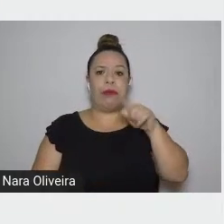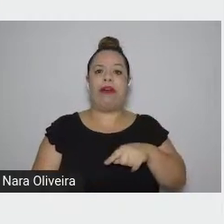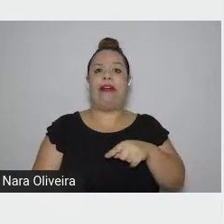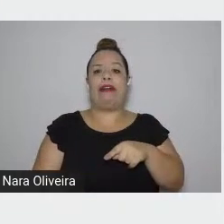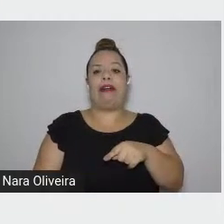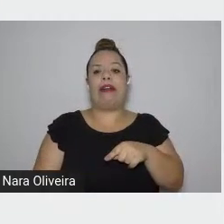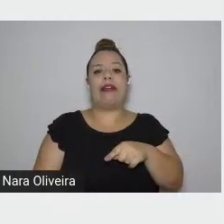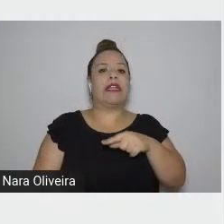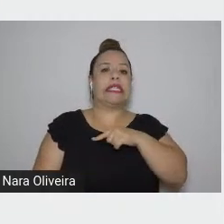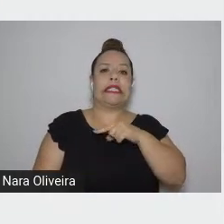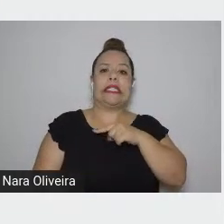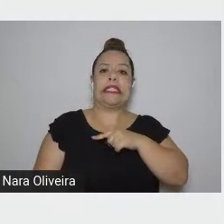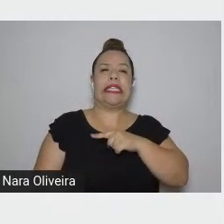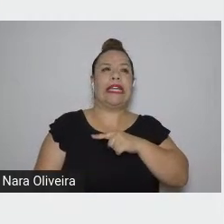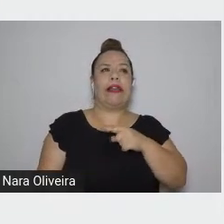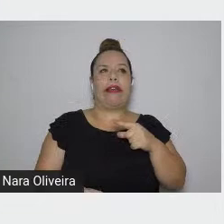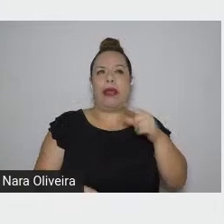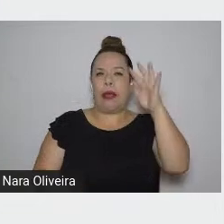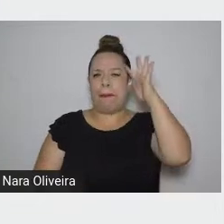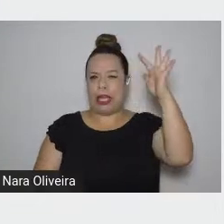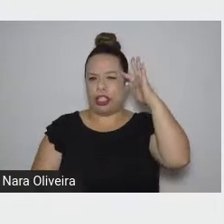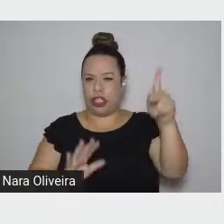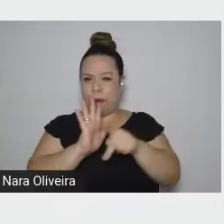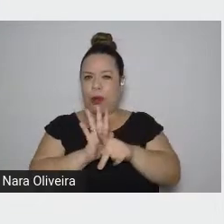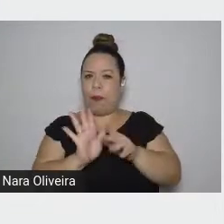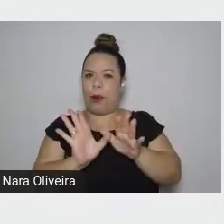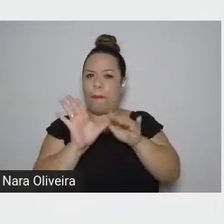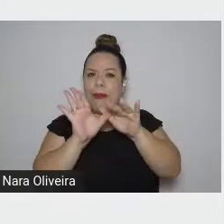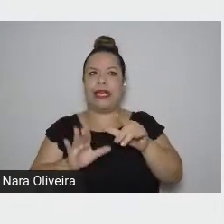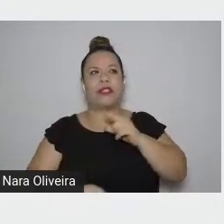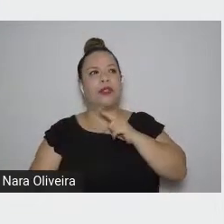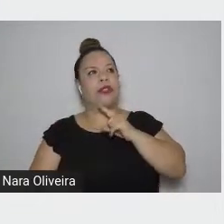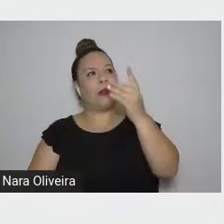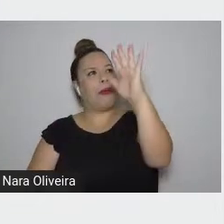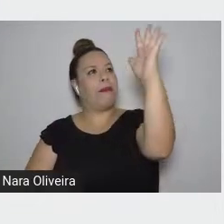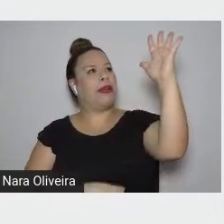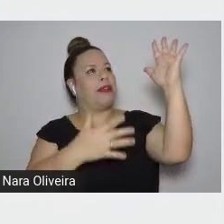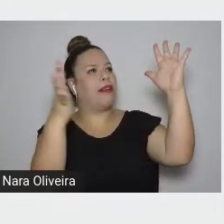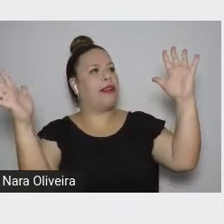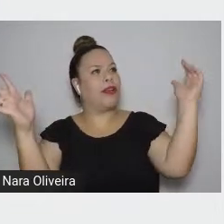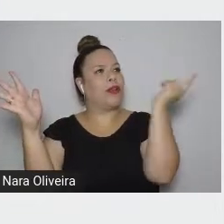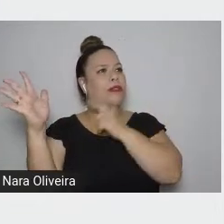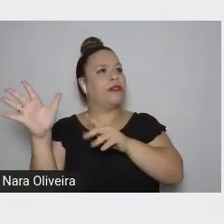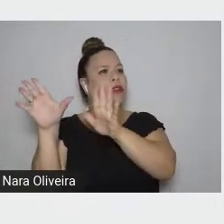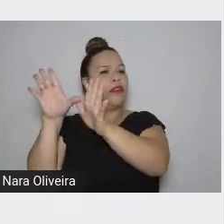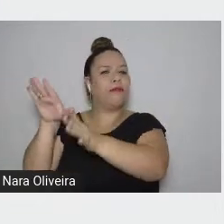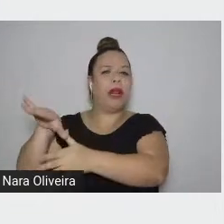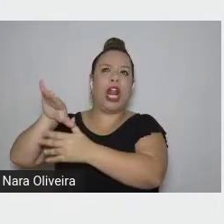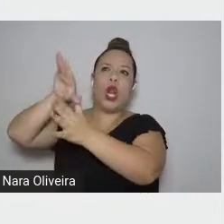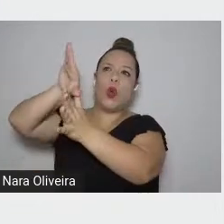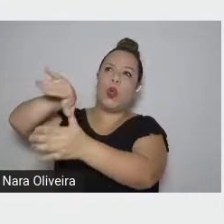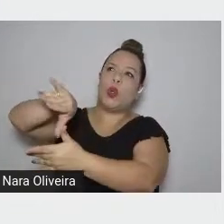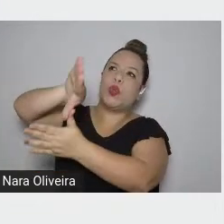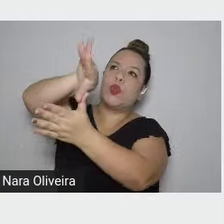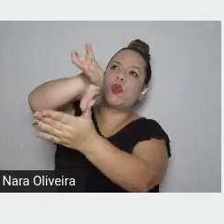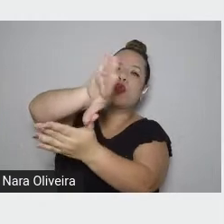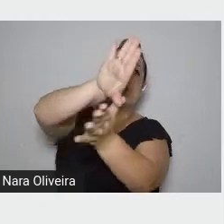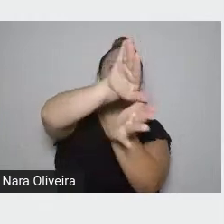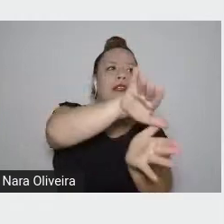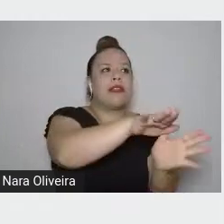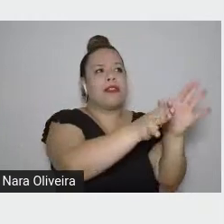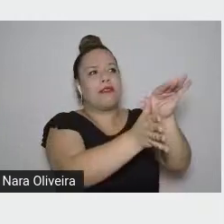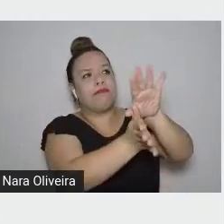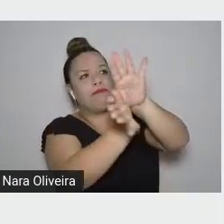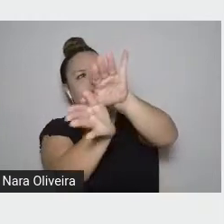imensa paisagem na Passarola de Bartolomeu de Gusmão, que é, como todos sabem,